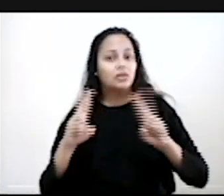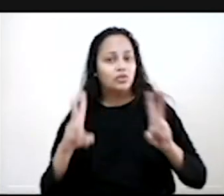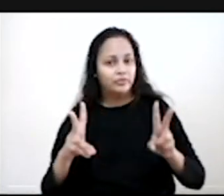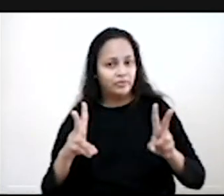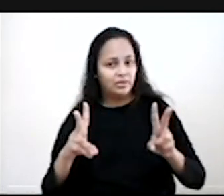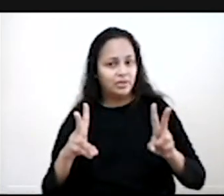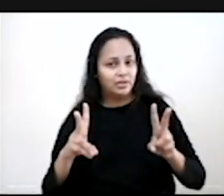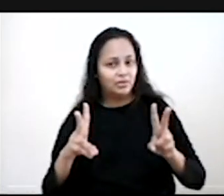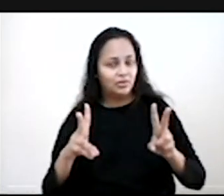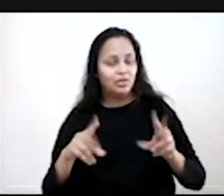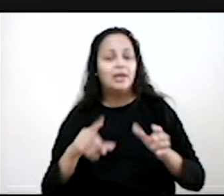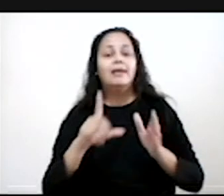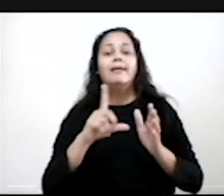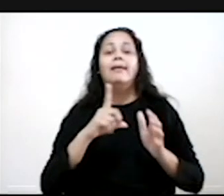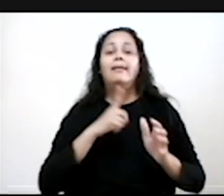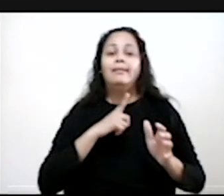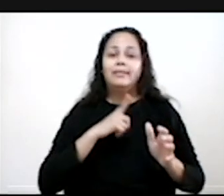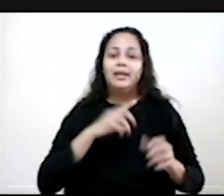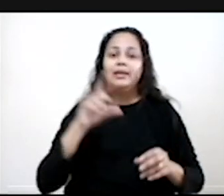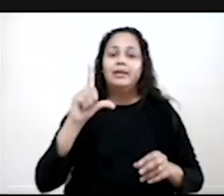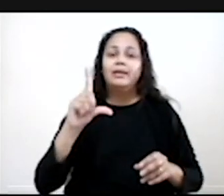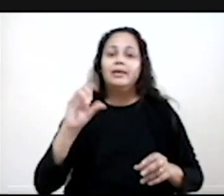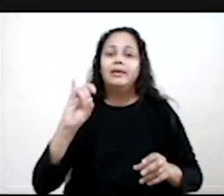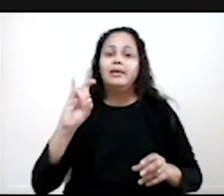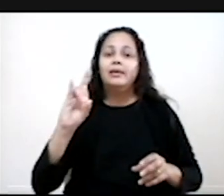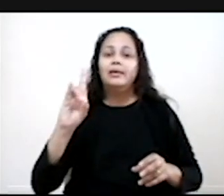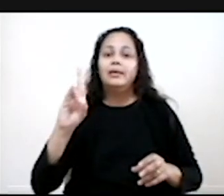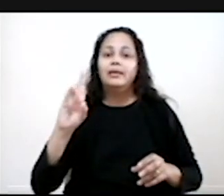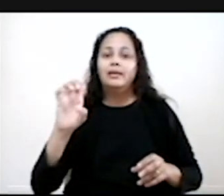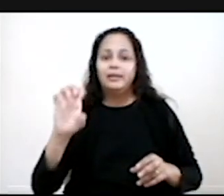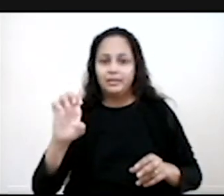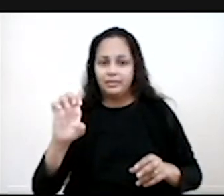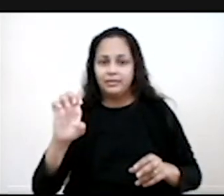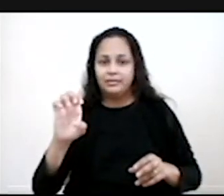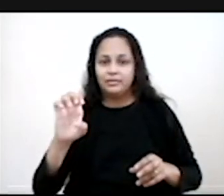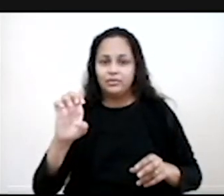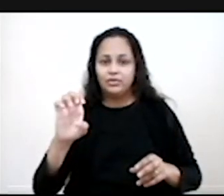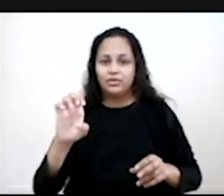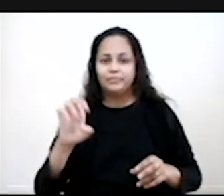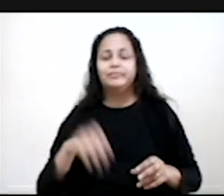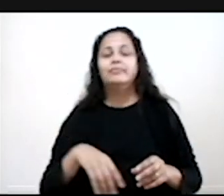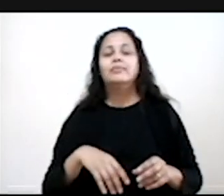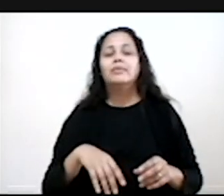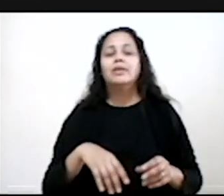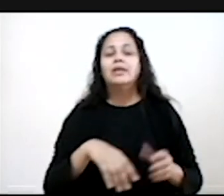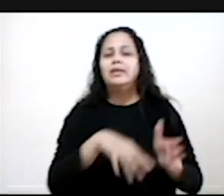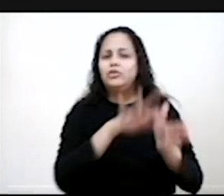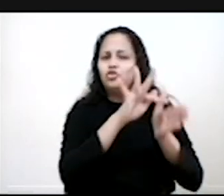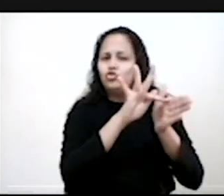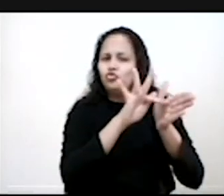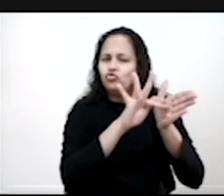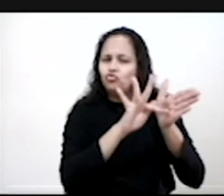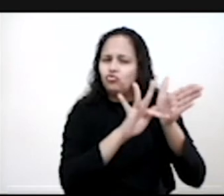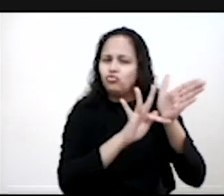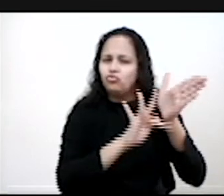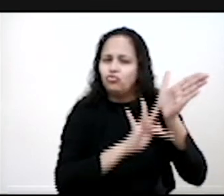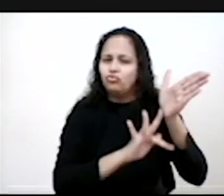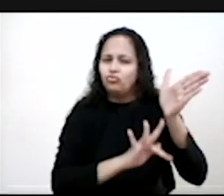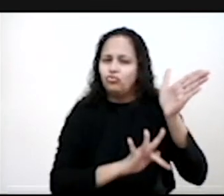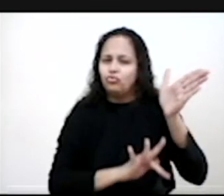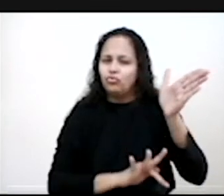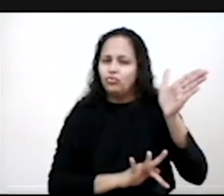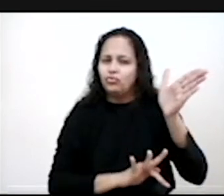eu vou ter o Lídia, que é o primeiro parágrafo. E quando a reportagem é grande, ela vai ter segmentado, ela vai ter